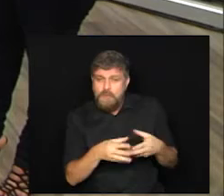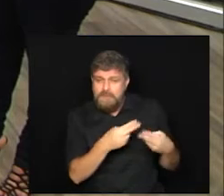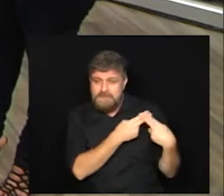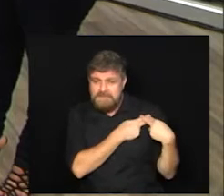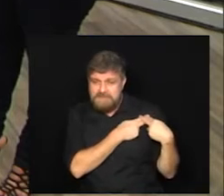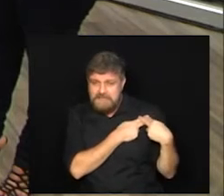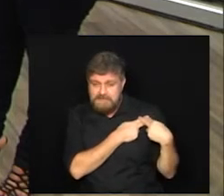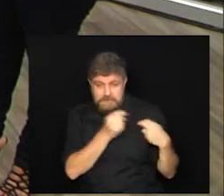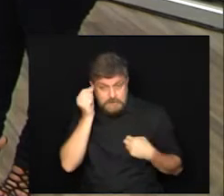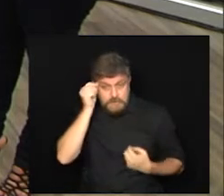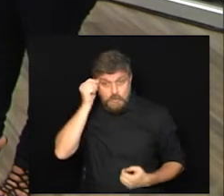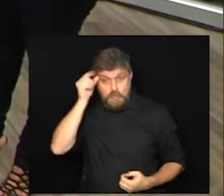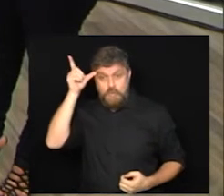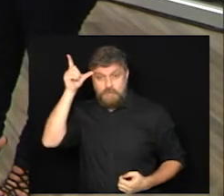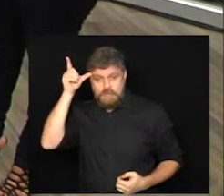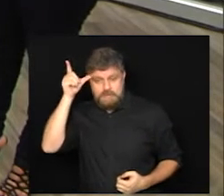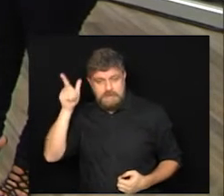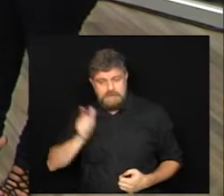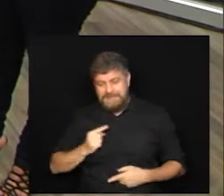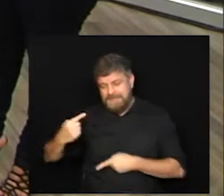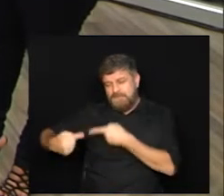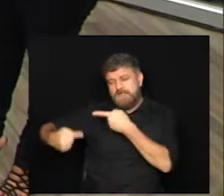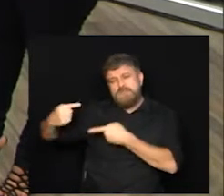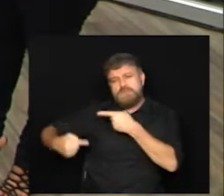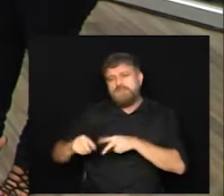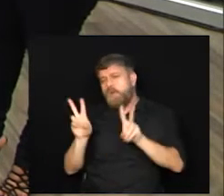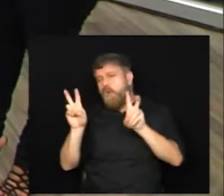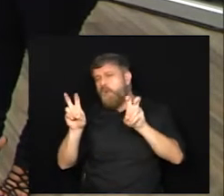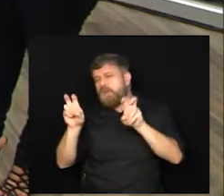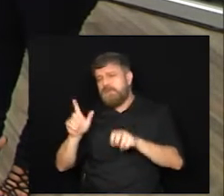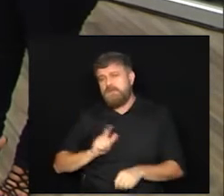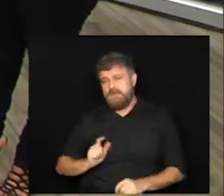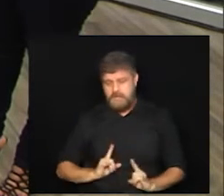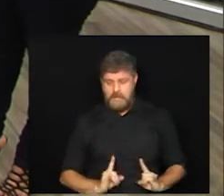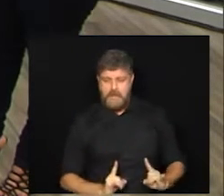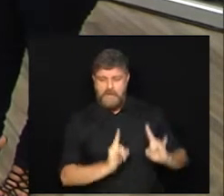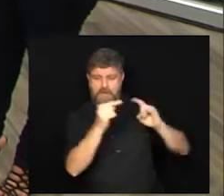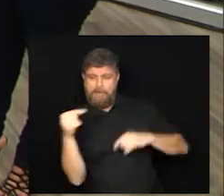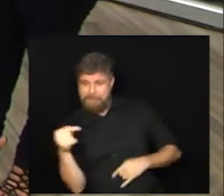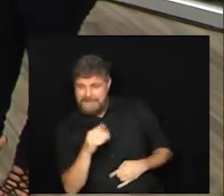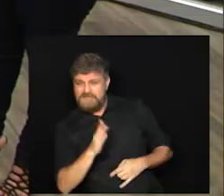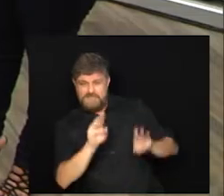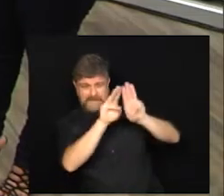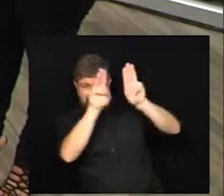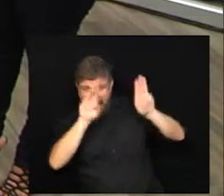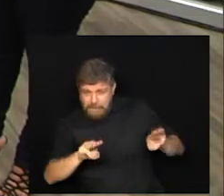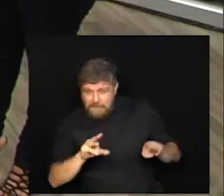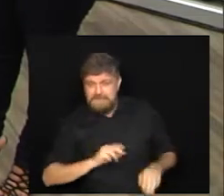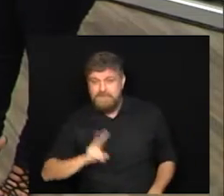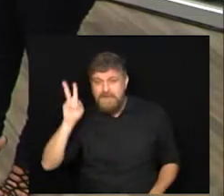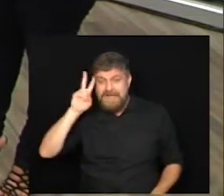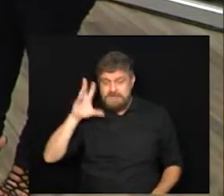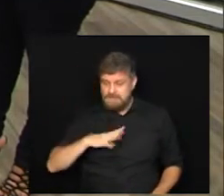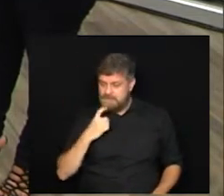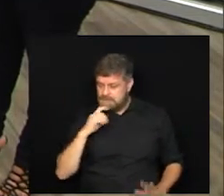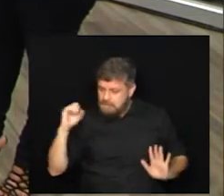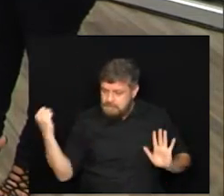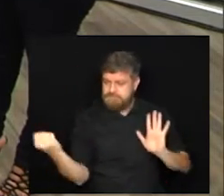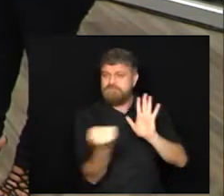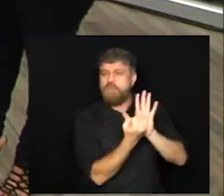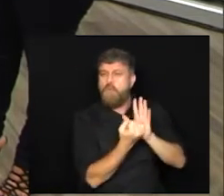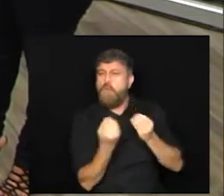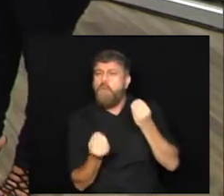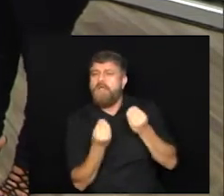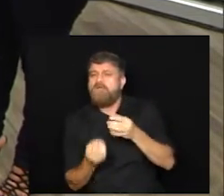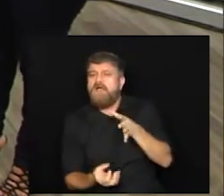Permanente de Cultura, em que foi discutido aí um prédio que já foi tombado pelo patrimônio histórico e o futuro desse